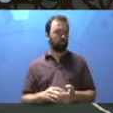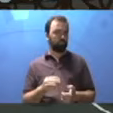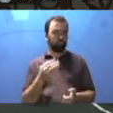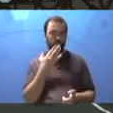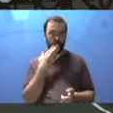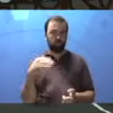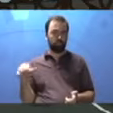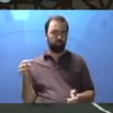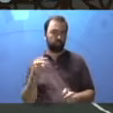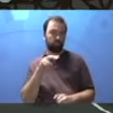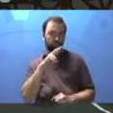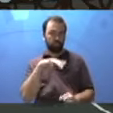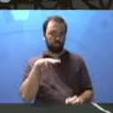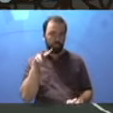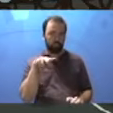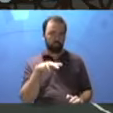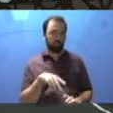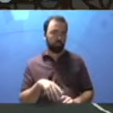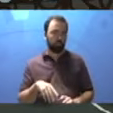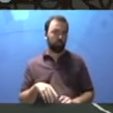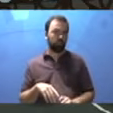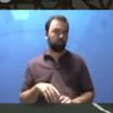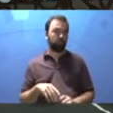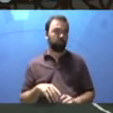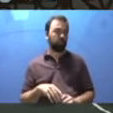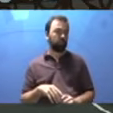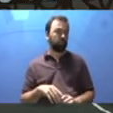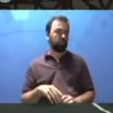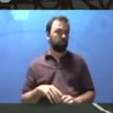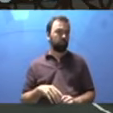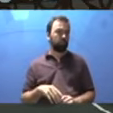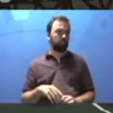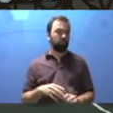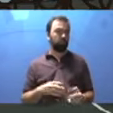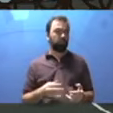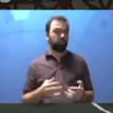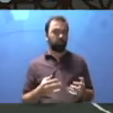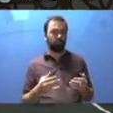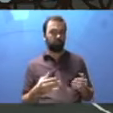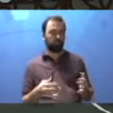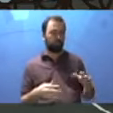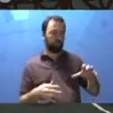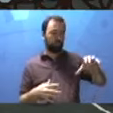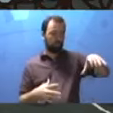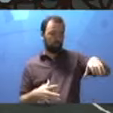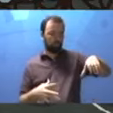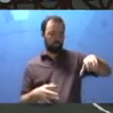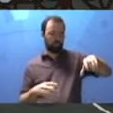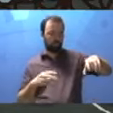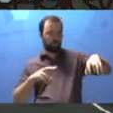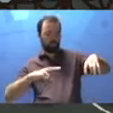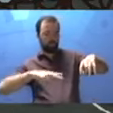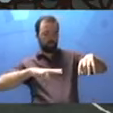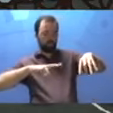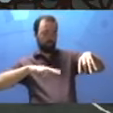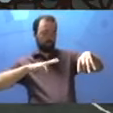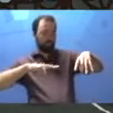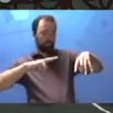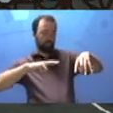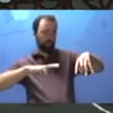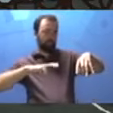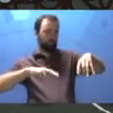O que eles estão olhando? Ele tem uma visão. É uma maquete. Eles estão sentados na lateral da maquete.